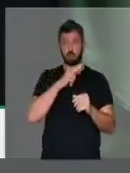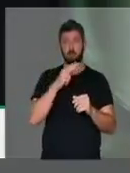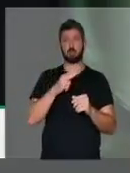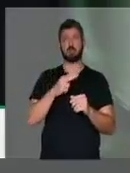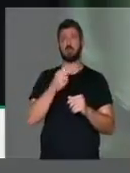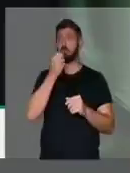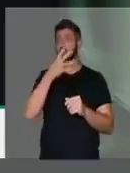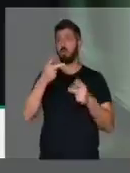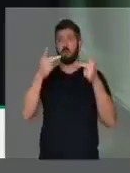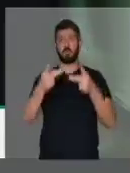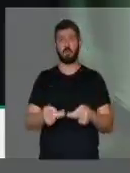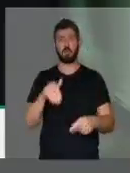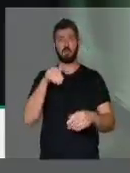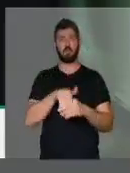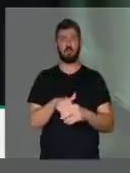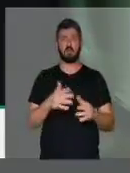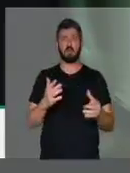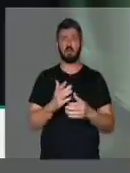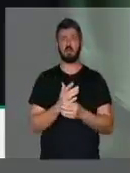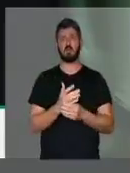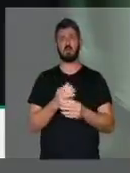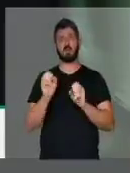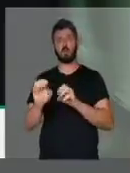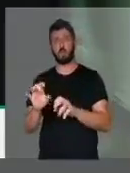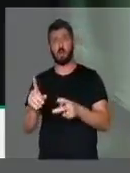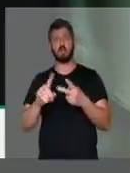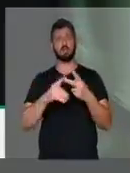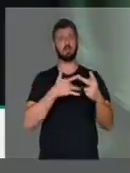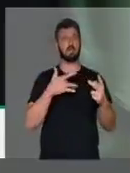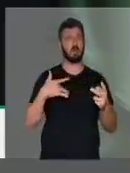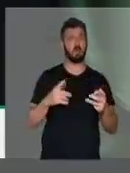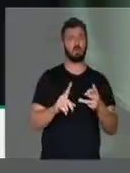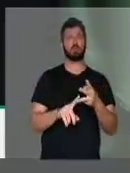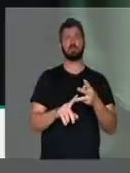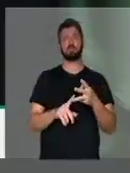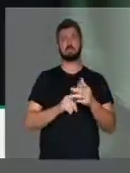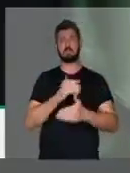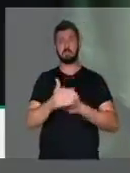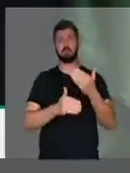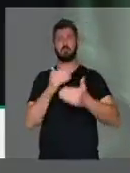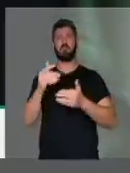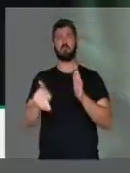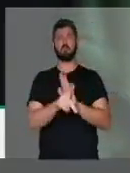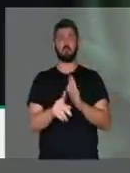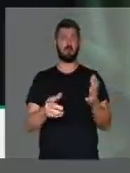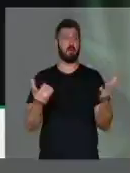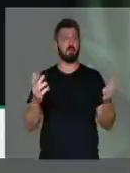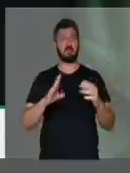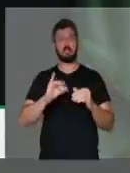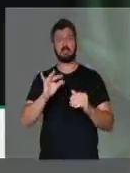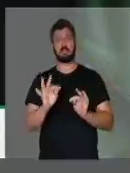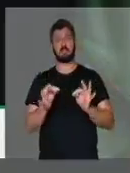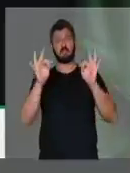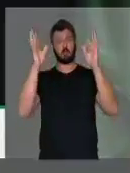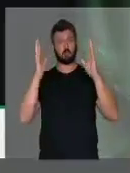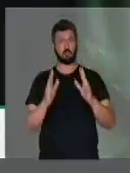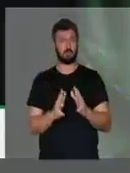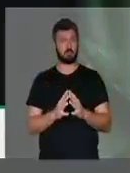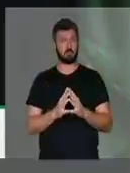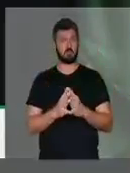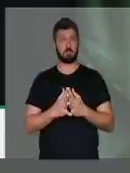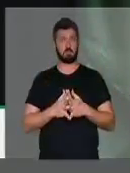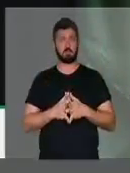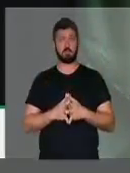para bons projetos para serem votados. na educação, na saúde, no desenvolvimento da ciência e tecnologia.